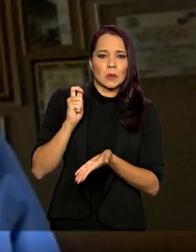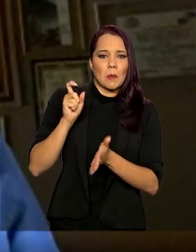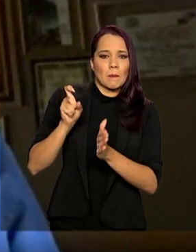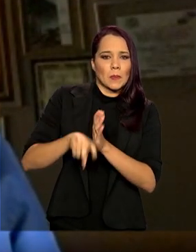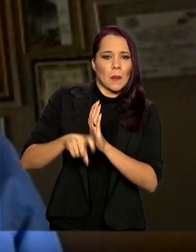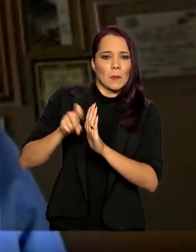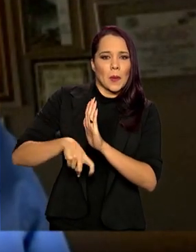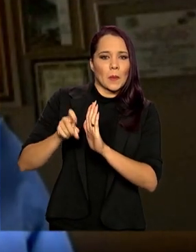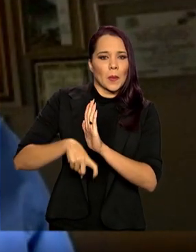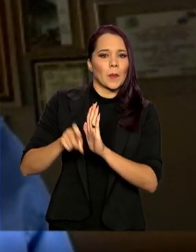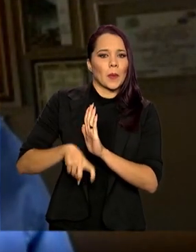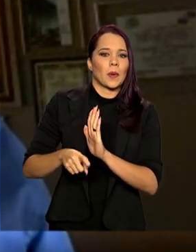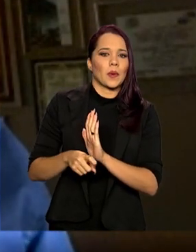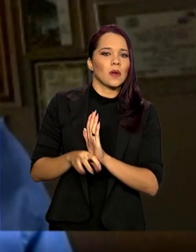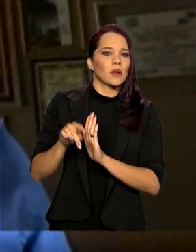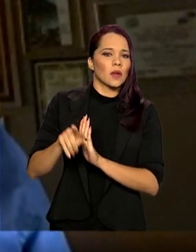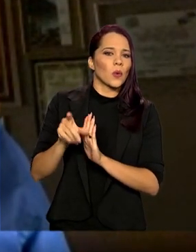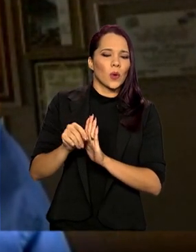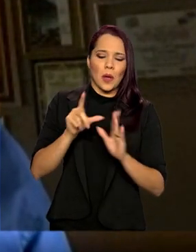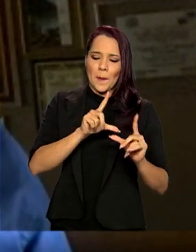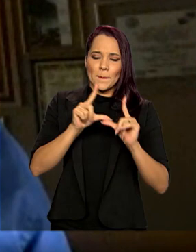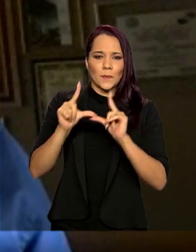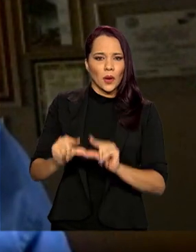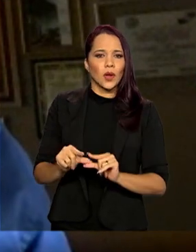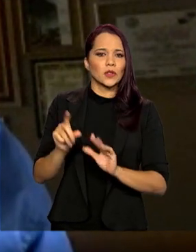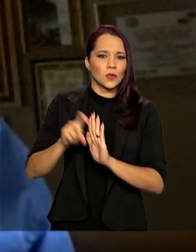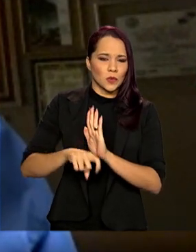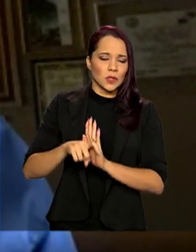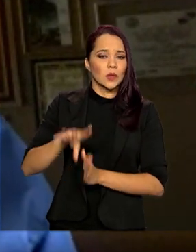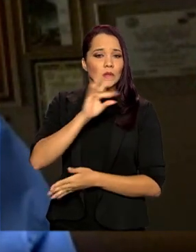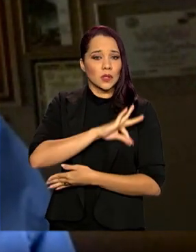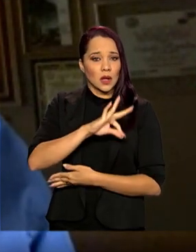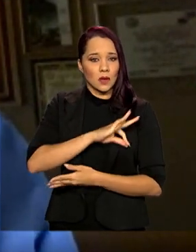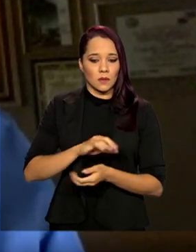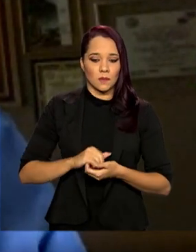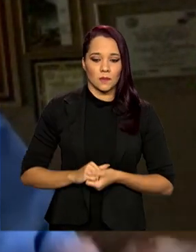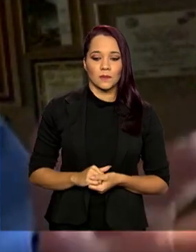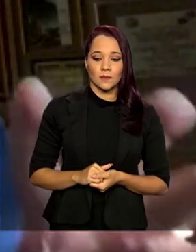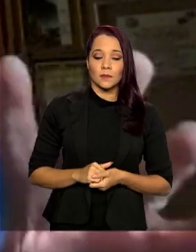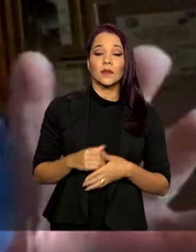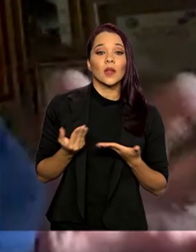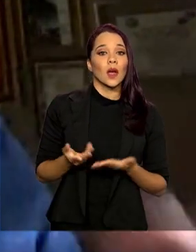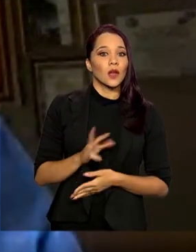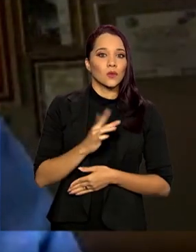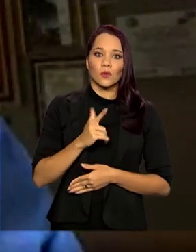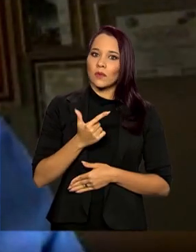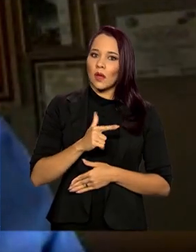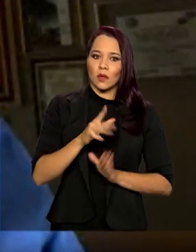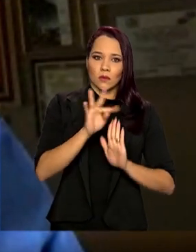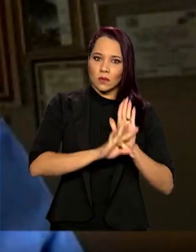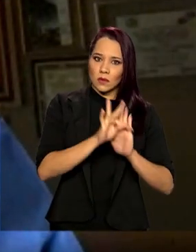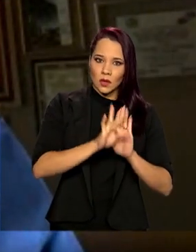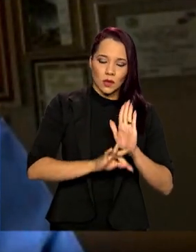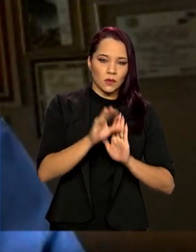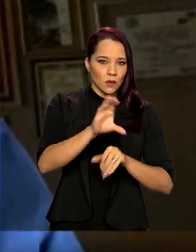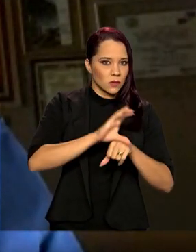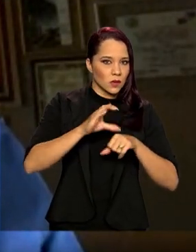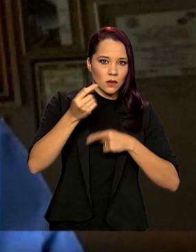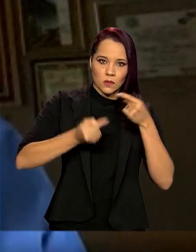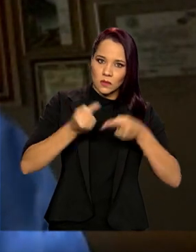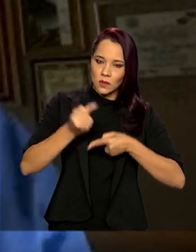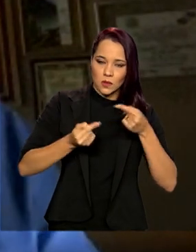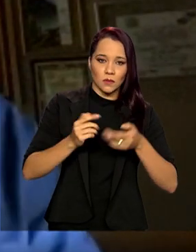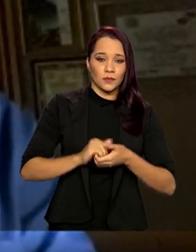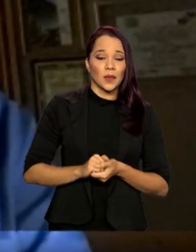vis-à-vis a baixa tributação na renda. Aí, não está no texto constitucional essa discussão da